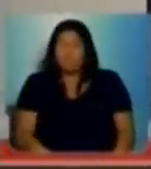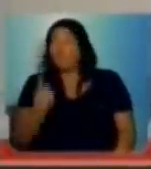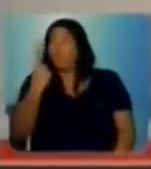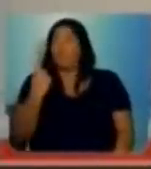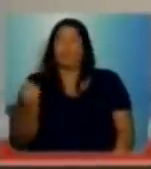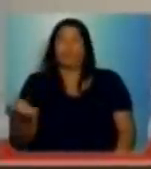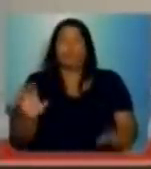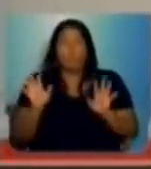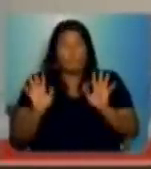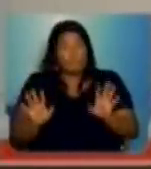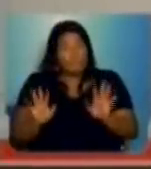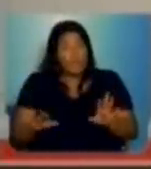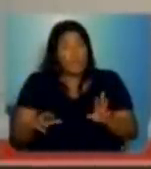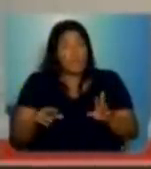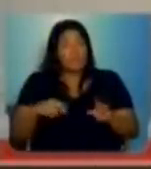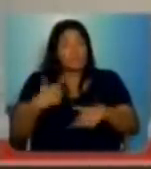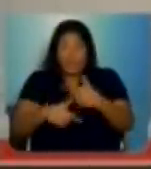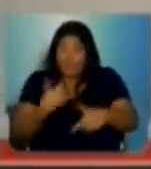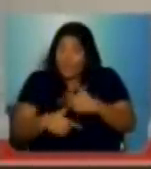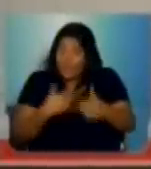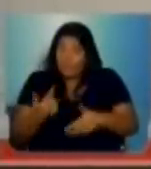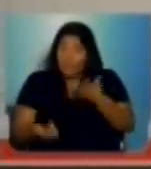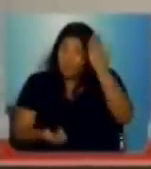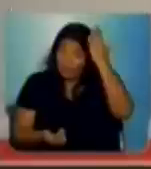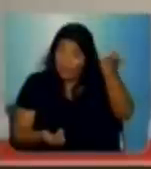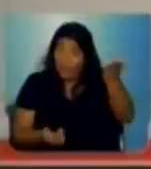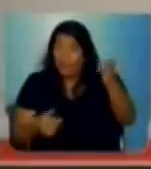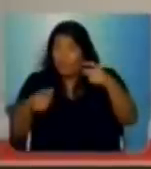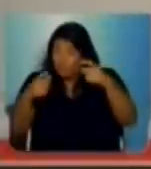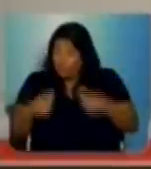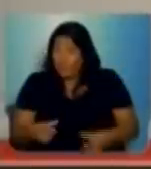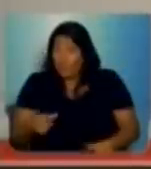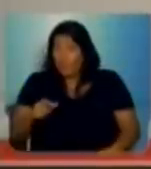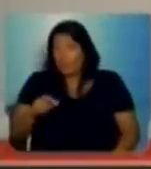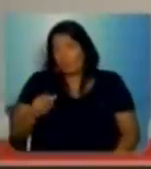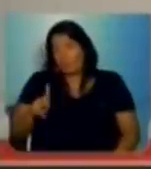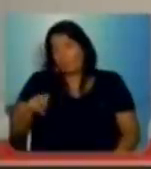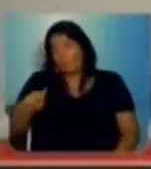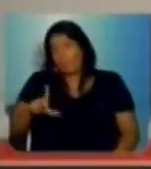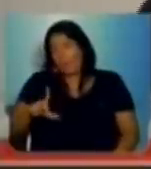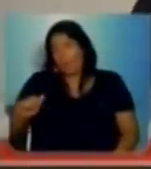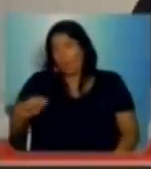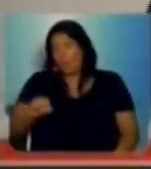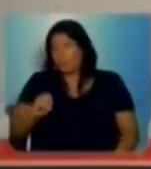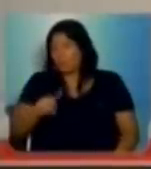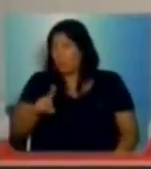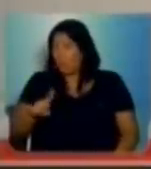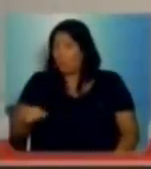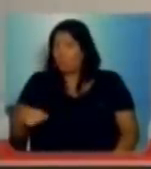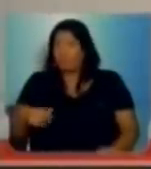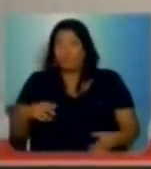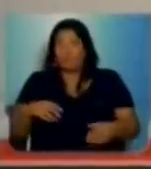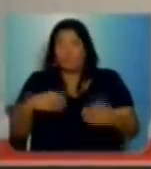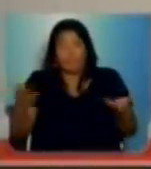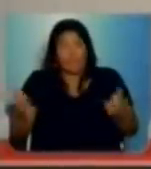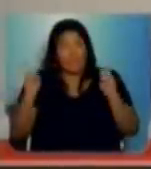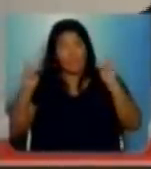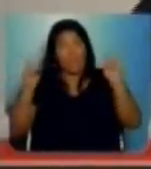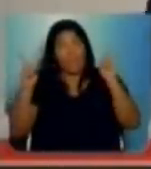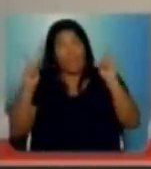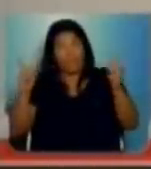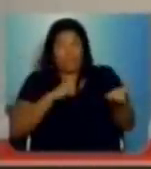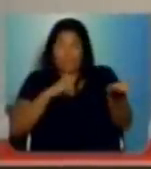entanto, os servidores do Centro Paula Souza, os professores e funcionários, estão já em estado de greve.